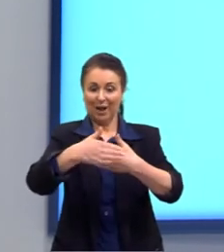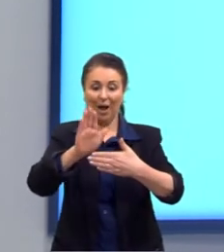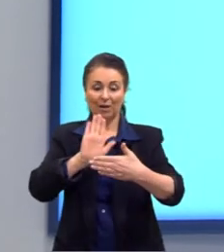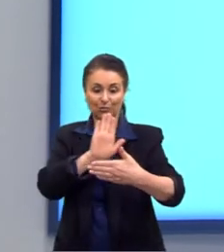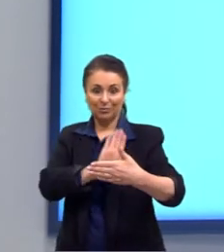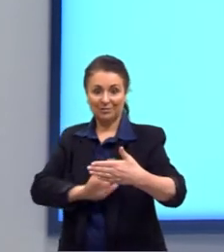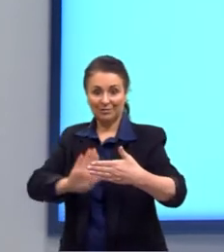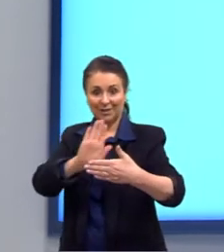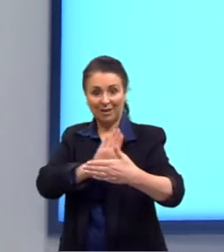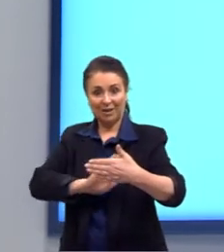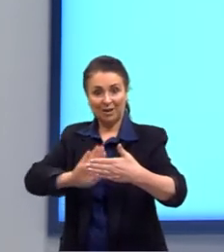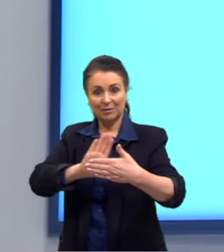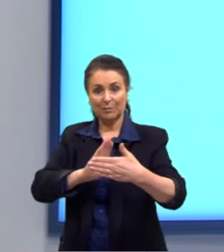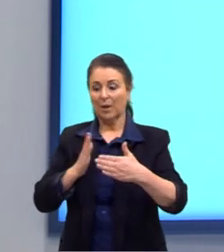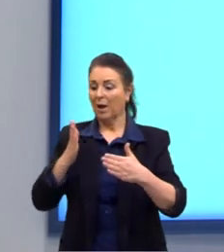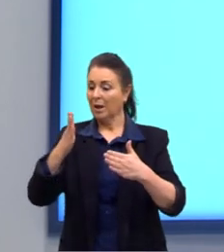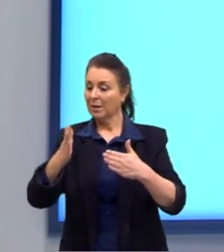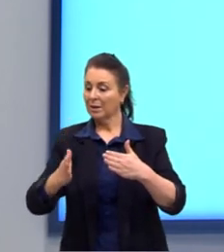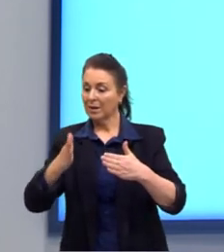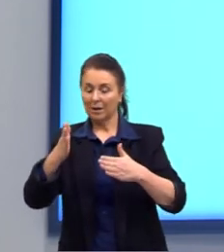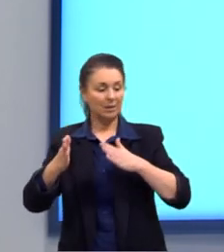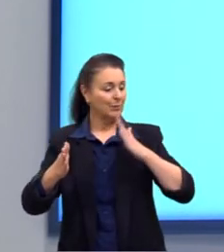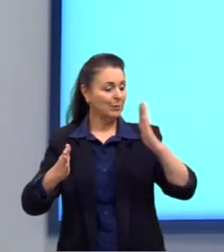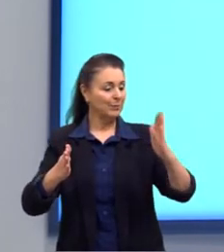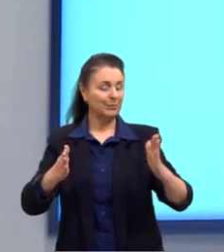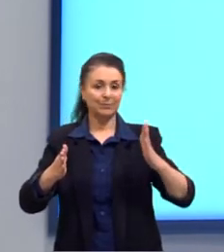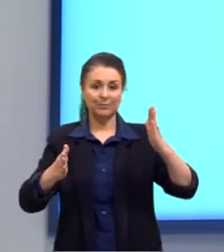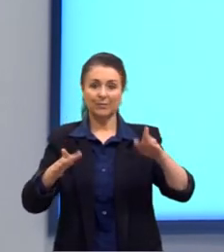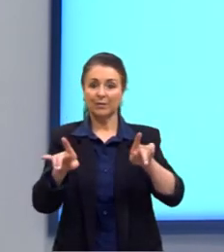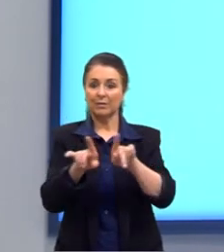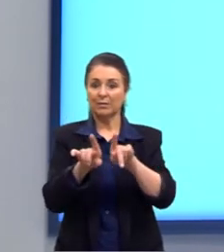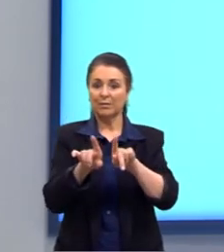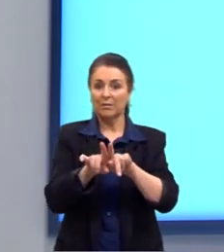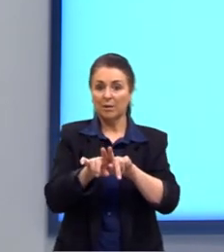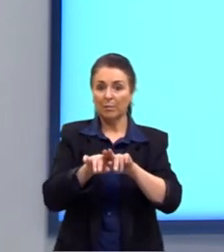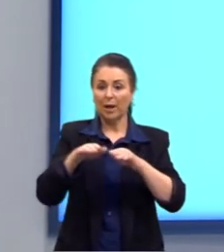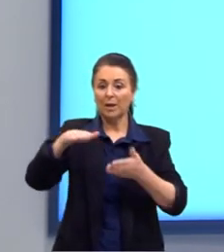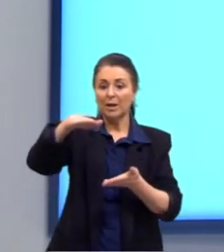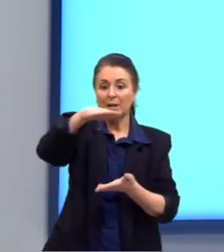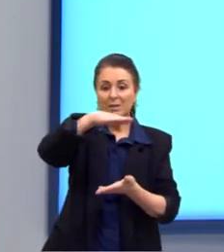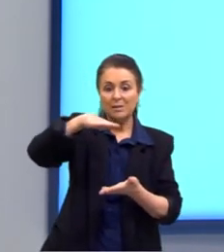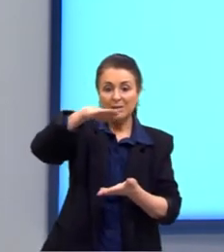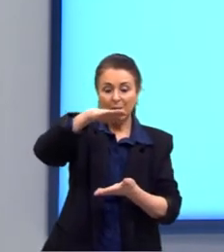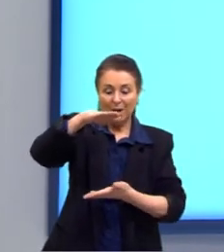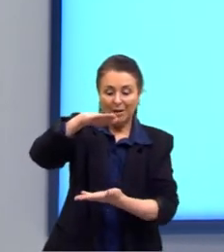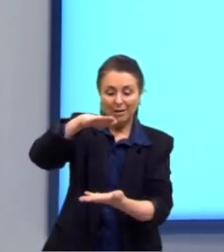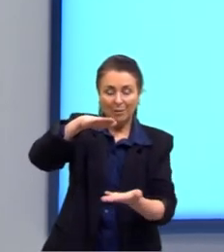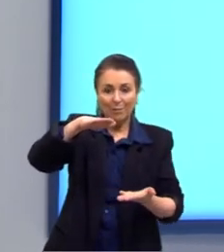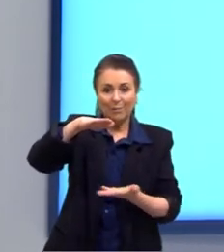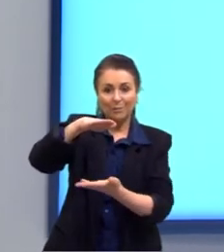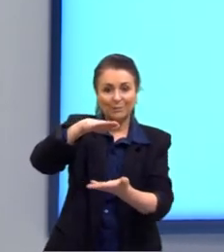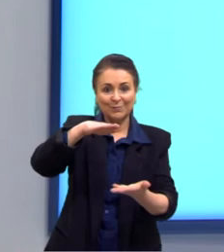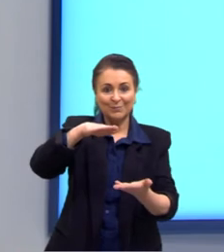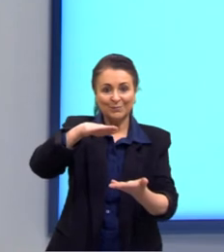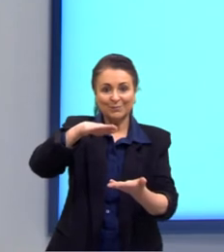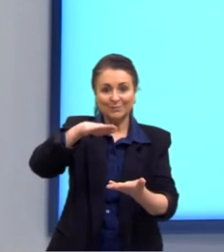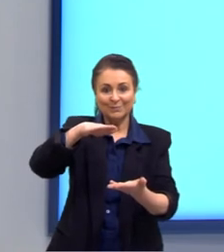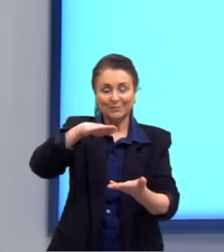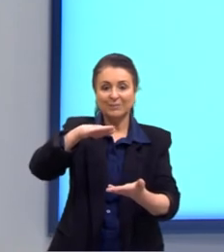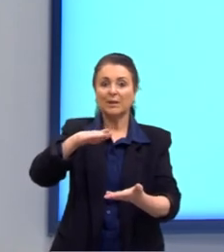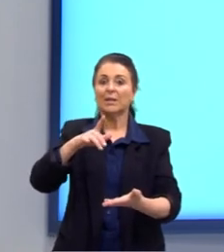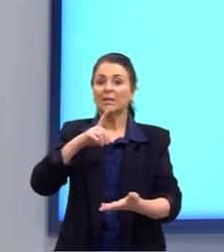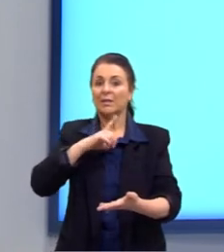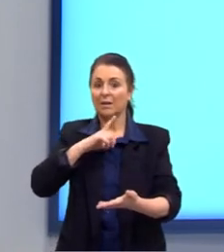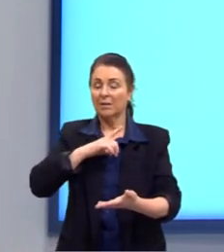trás, as duas laterais e também a parte de cima e a parte de baixo. Então, nós